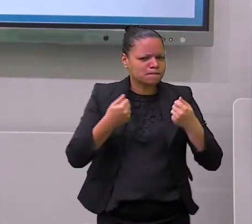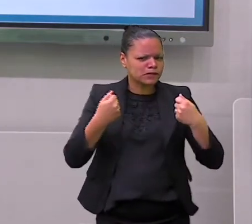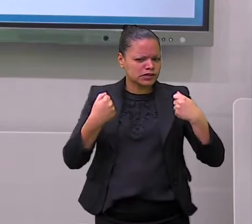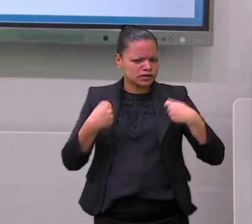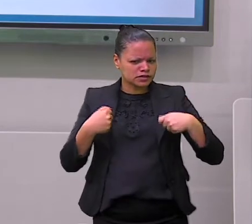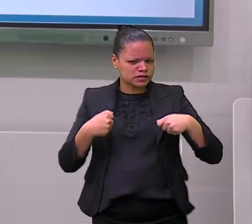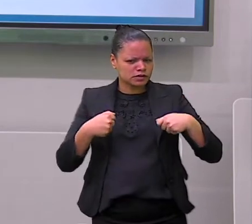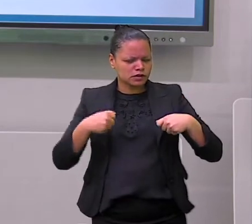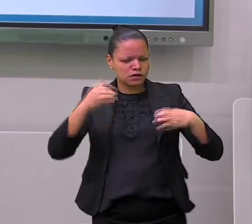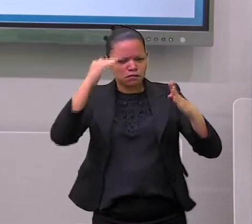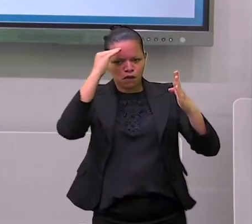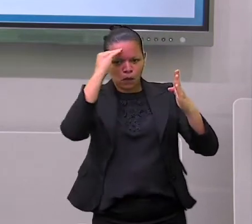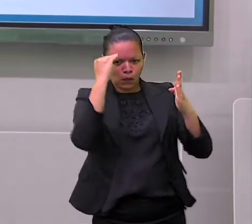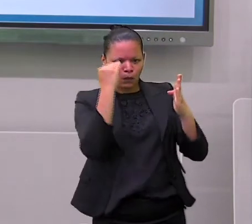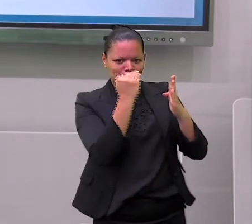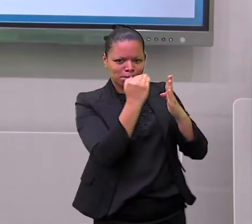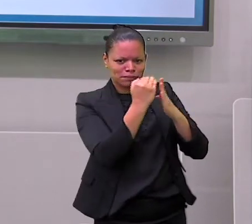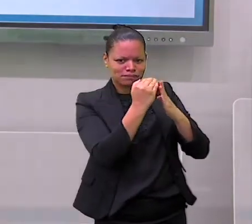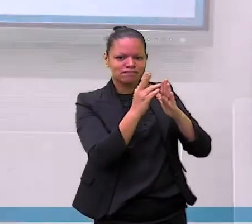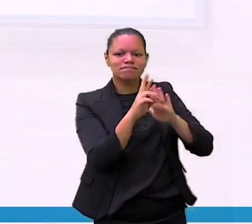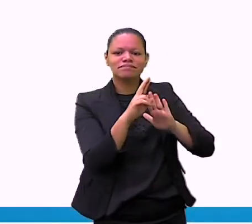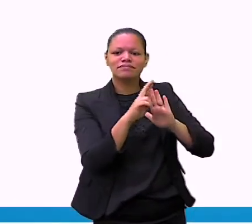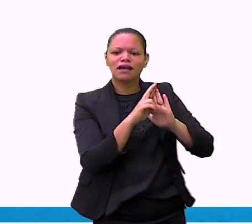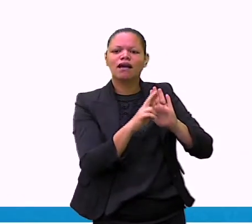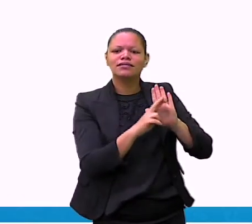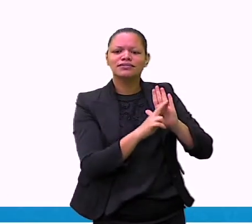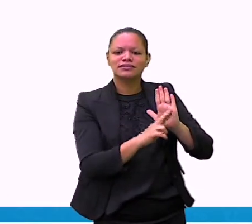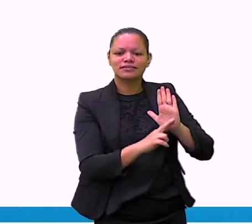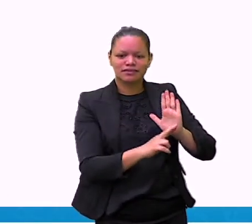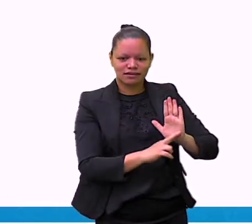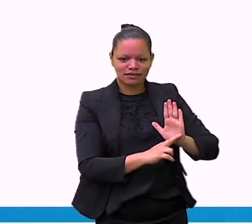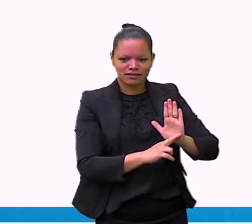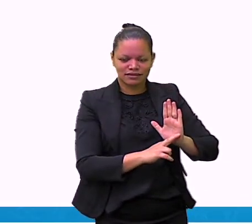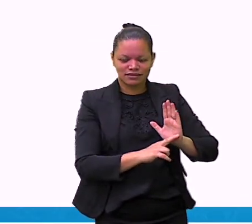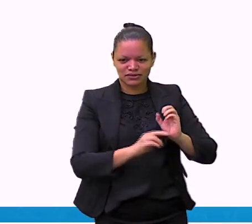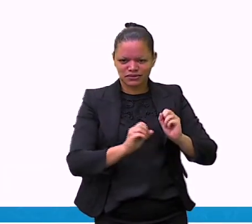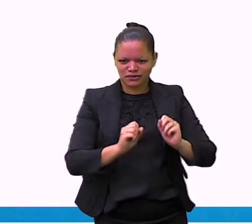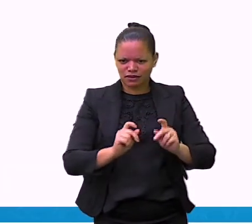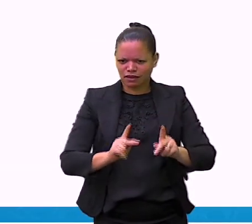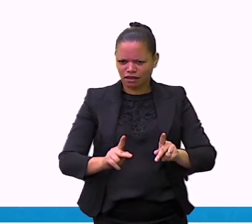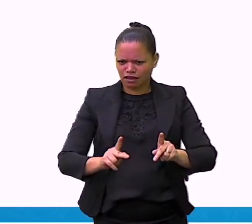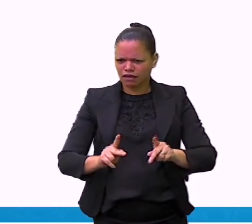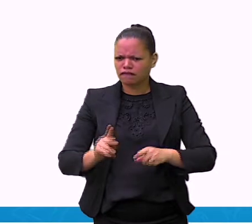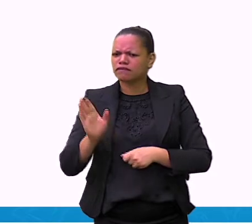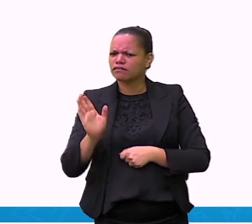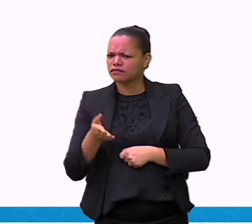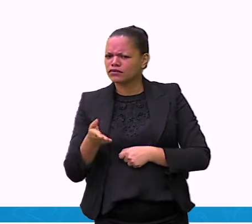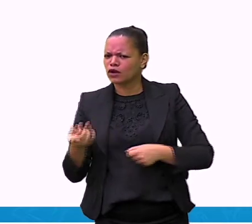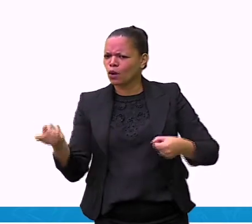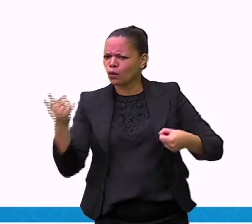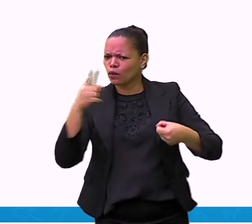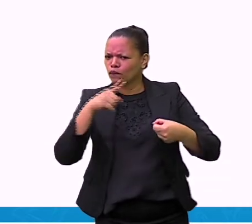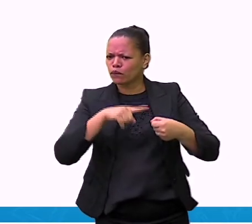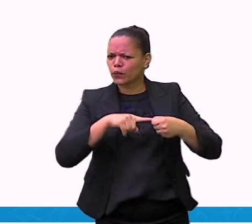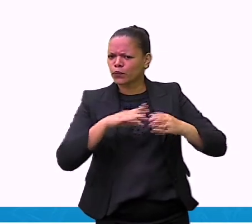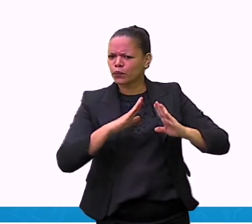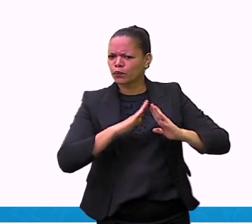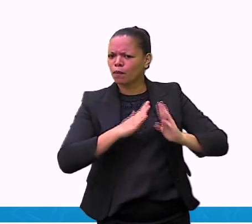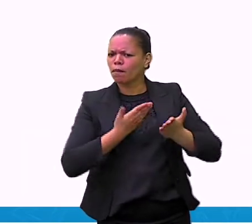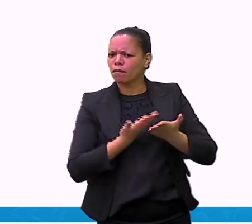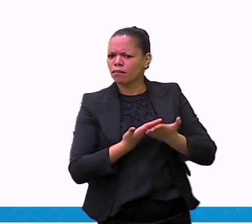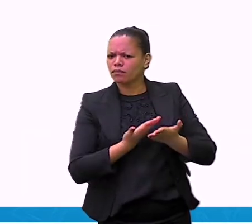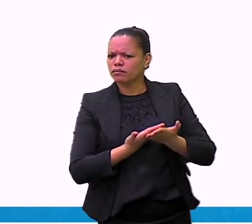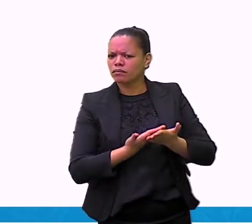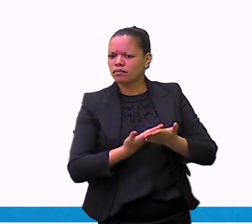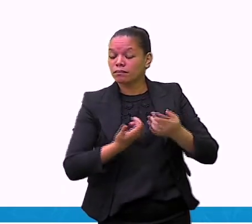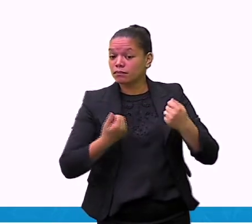cuidados. Todos atentos aos cuidados. Você já voltou para a escola? Então, redobre os